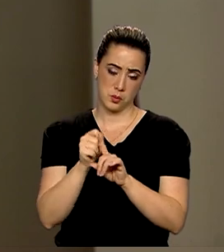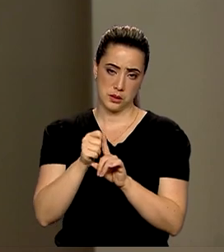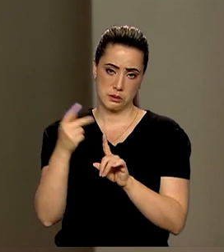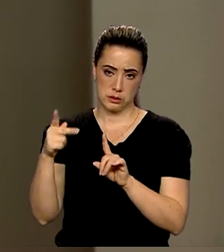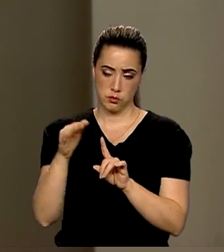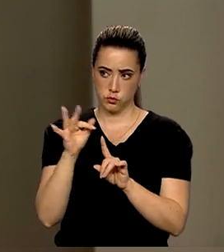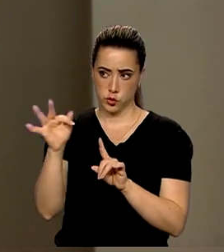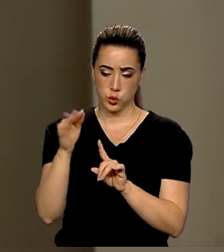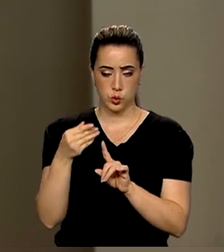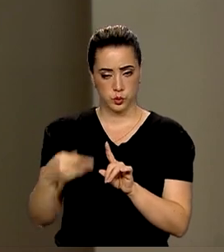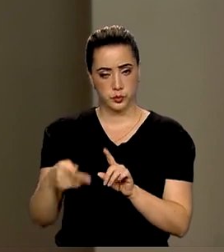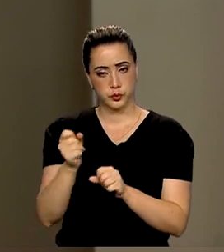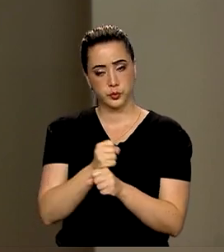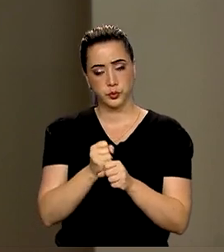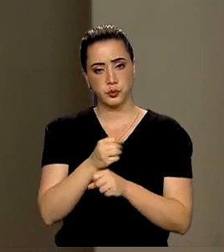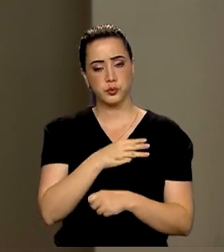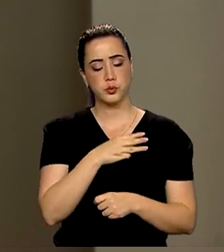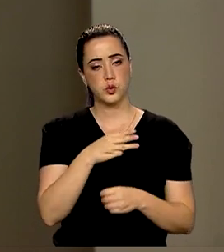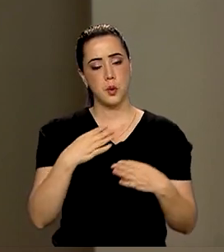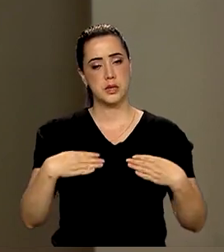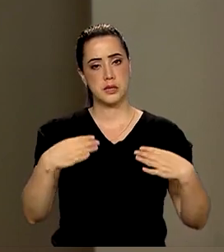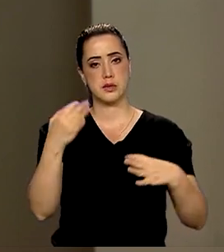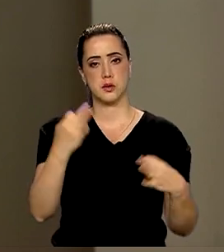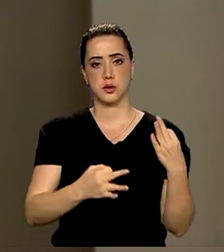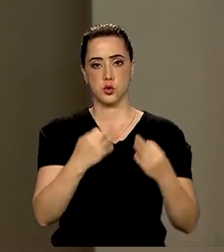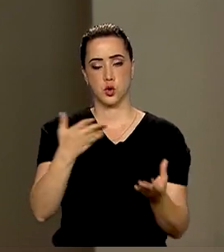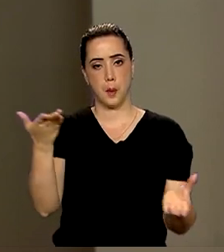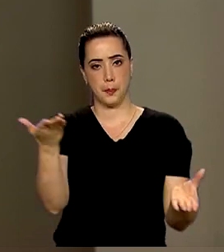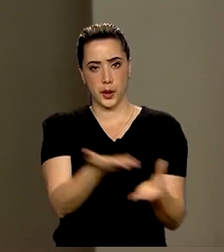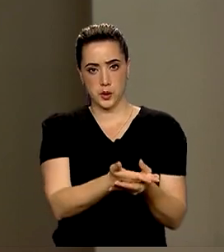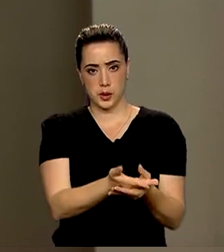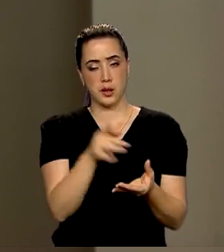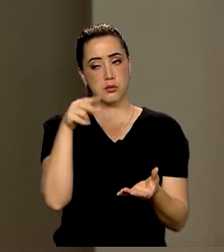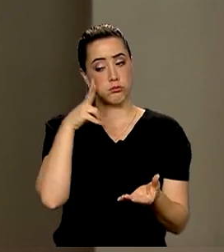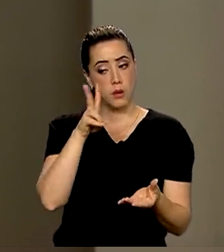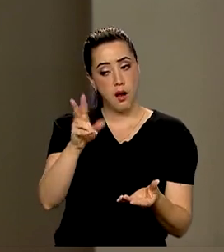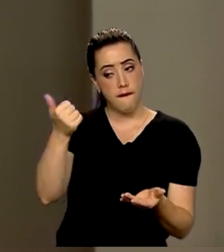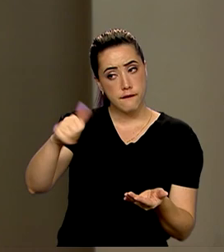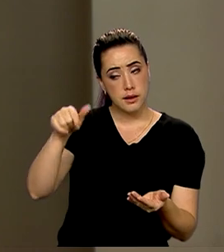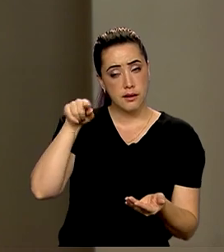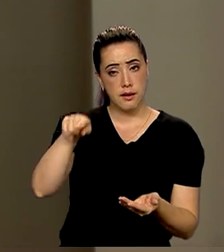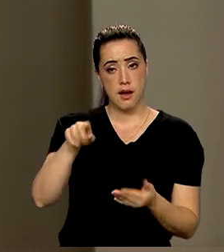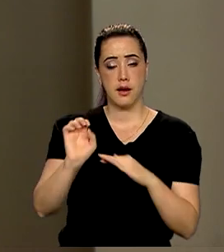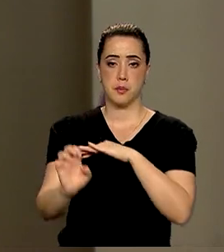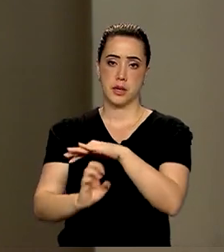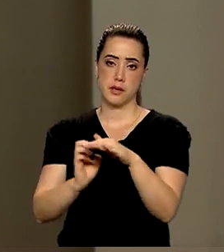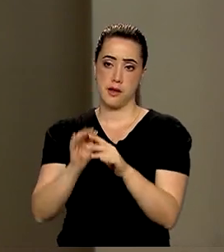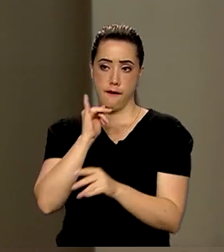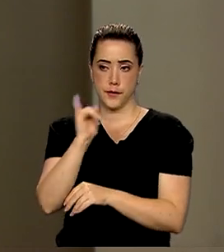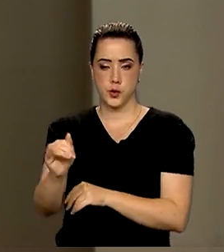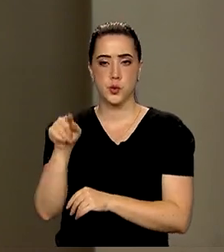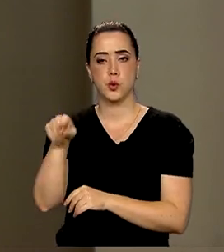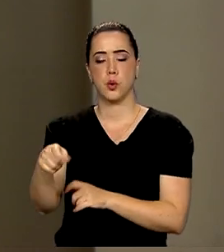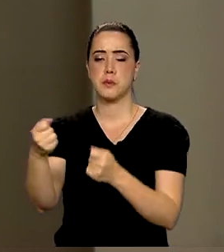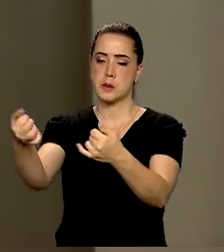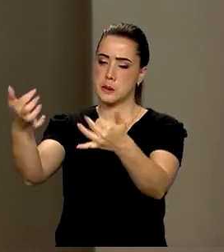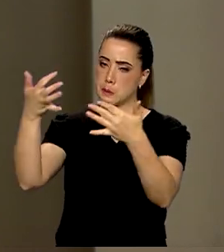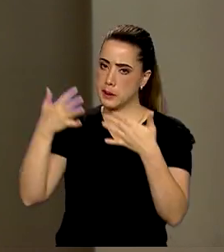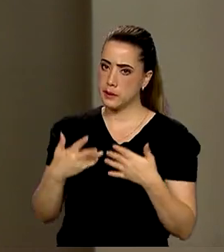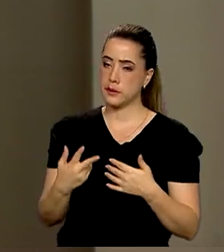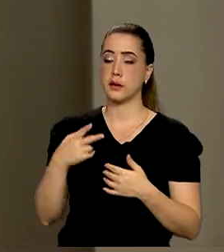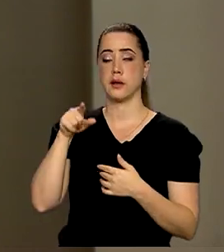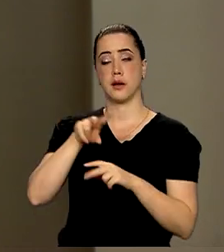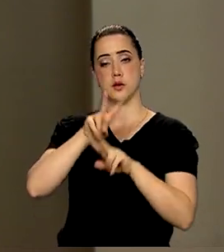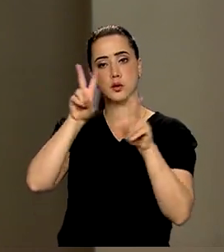da Justiça e Segurança Pública instaurou um processo para apurar a conduta e notificou a empresa a prestar esclarecimento